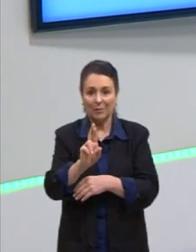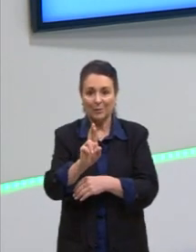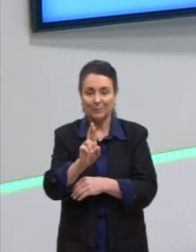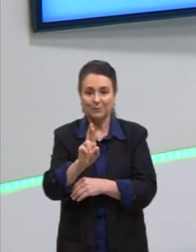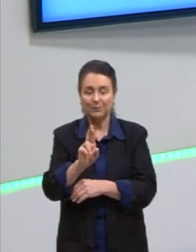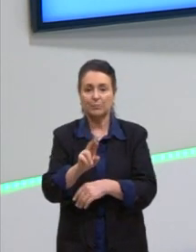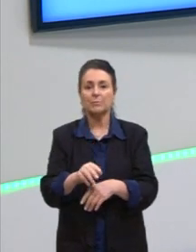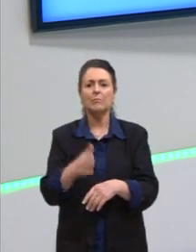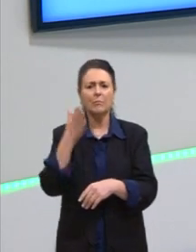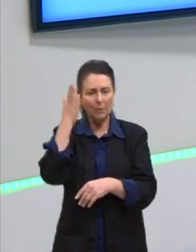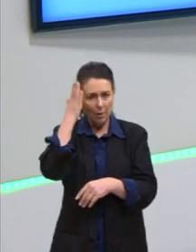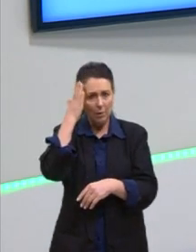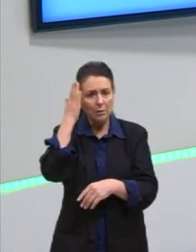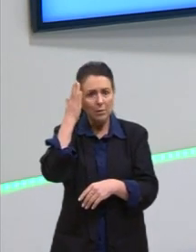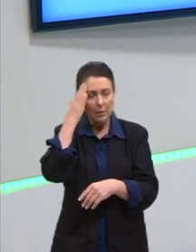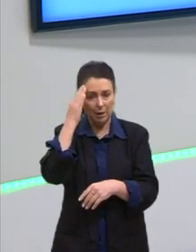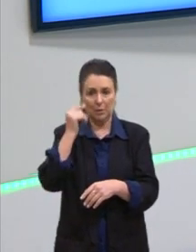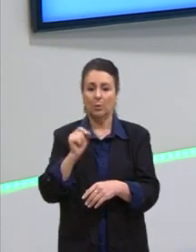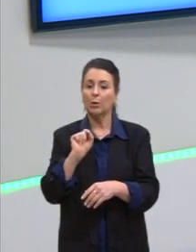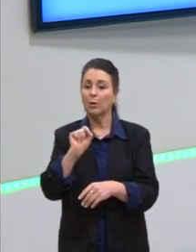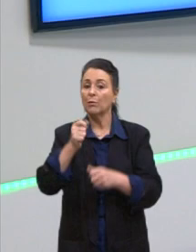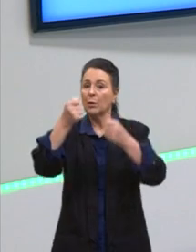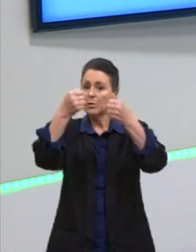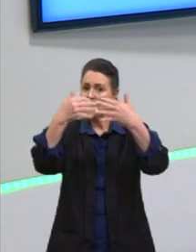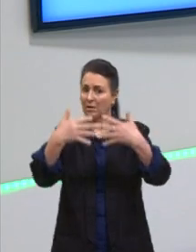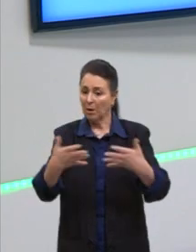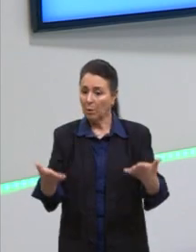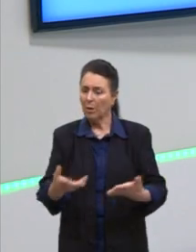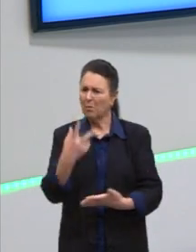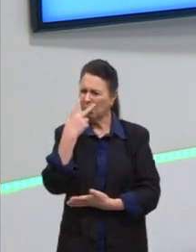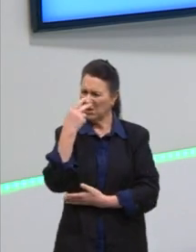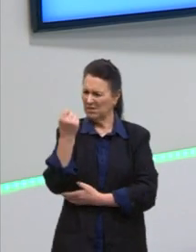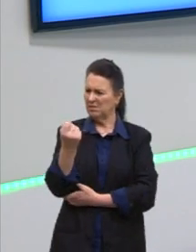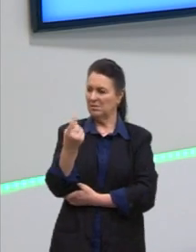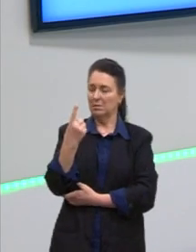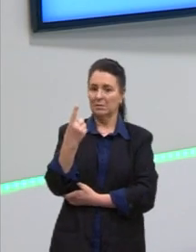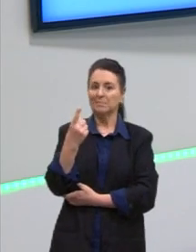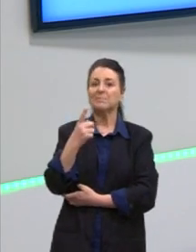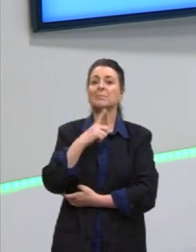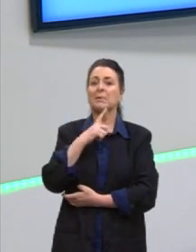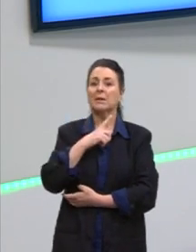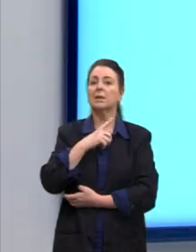E eu sei que a questão que eu vou trazer parece estranha, mas ela vai fazer sentido.